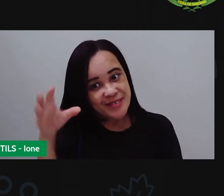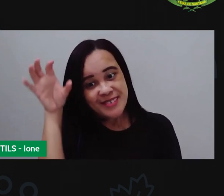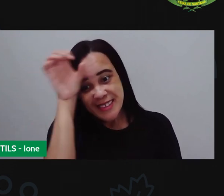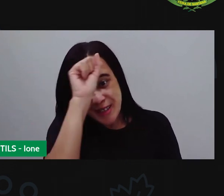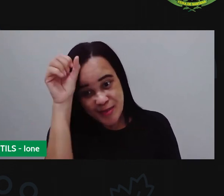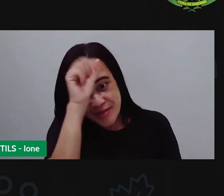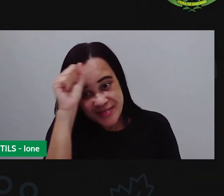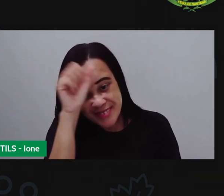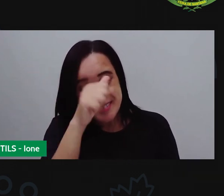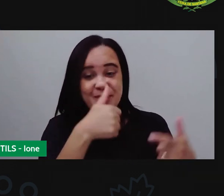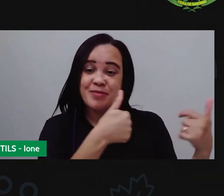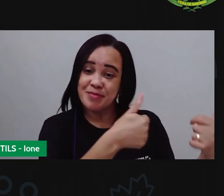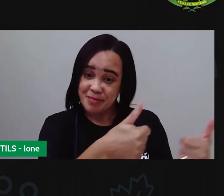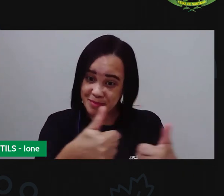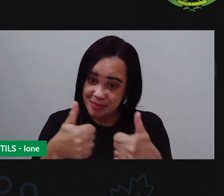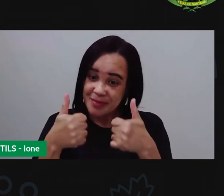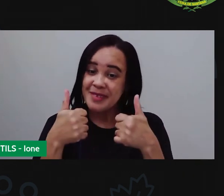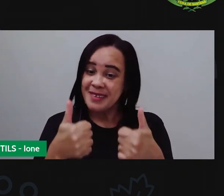aprender